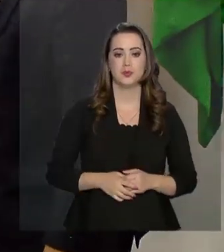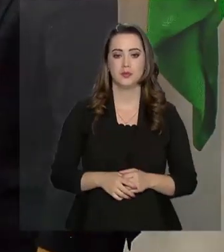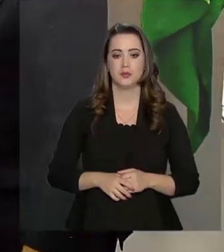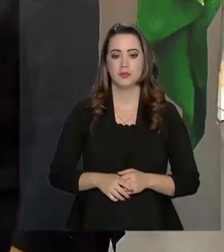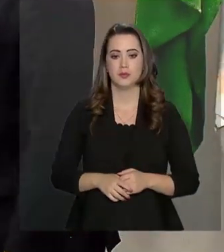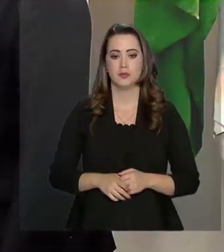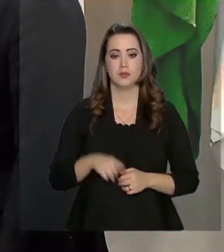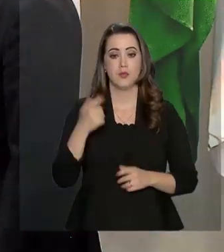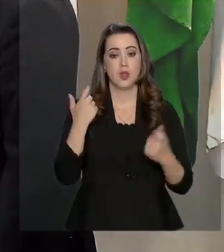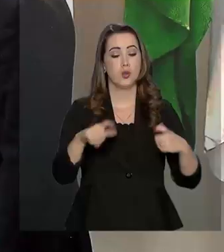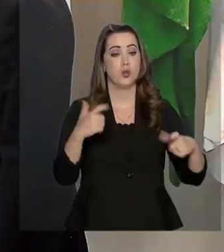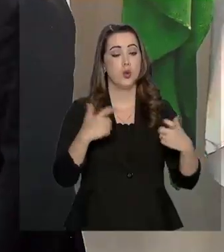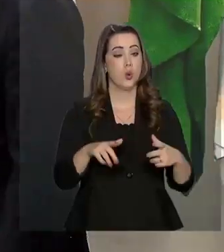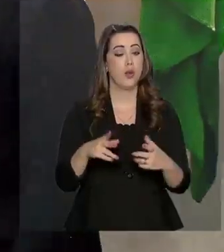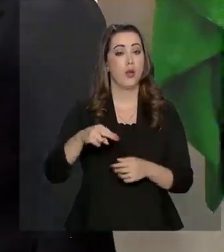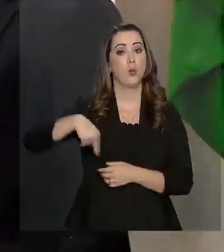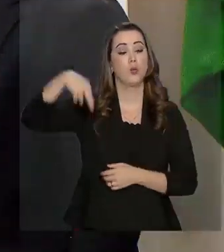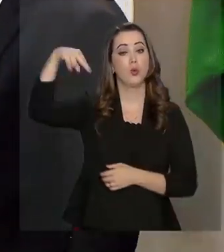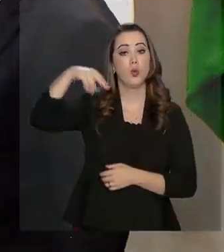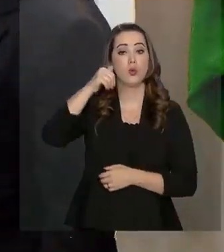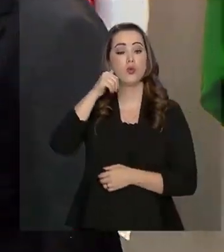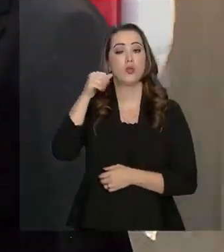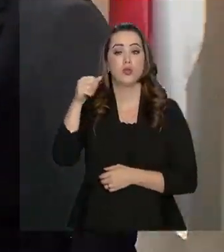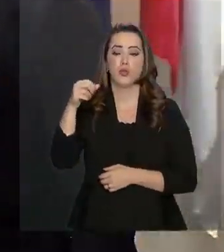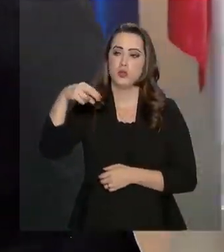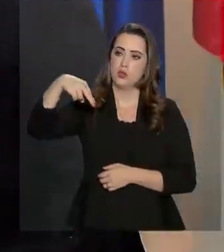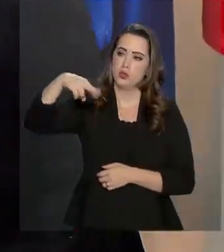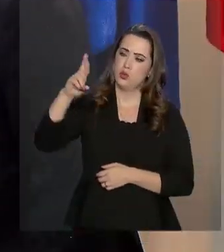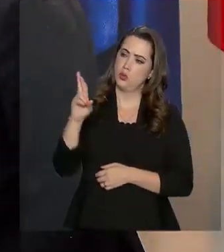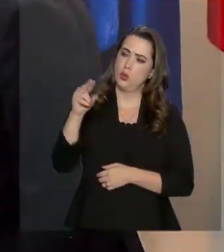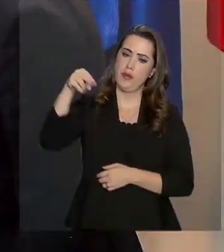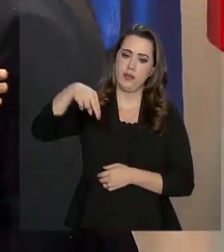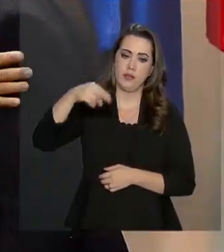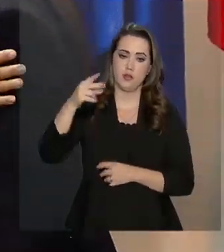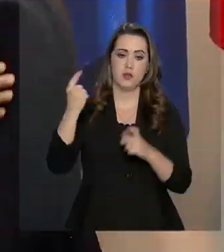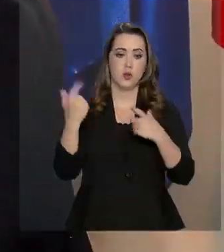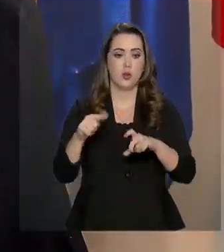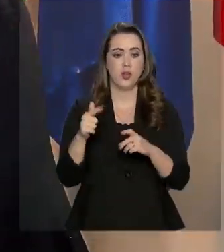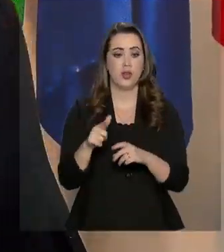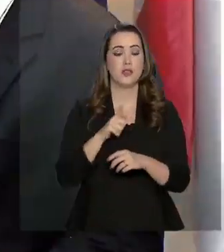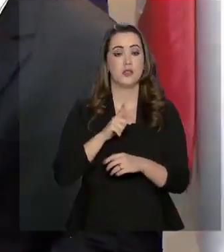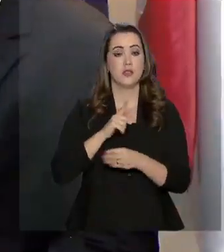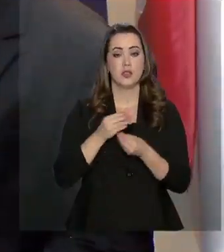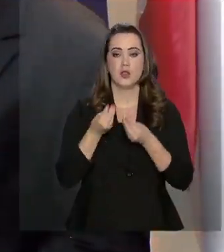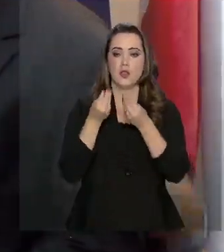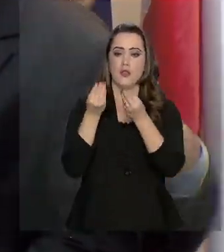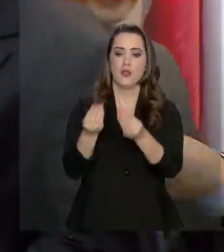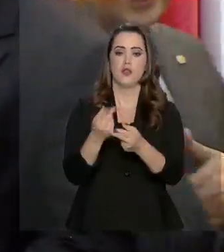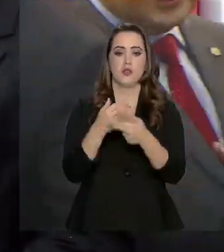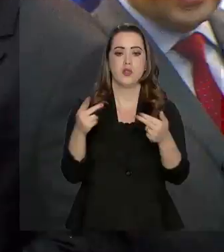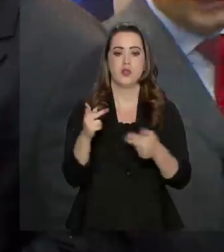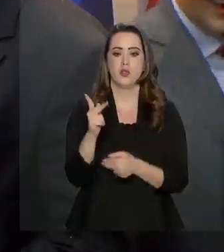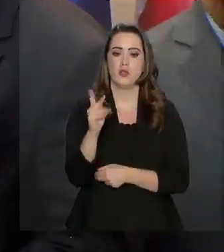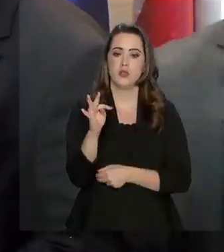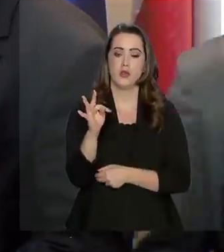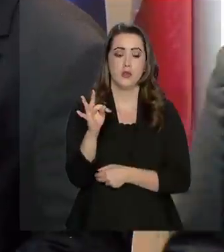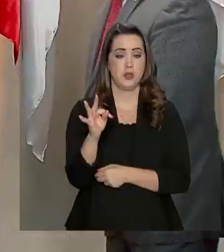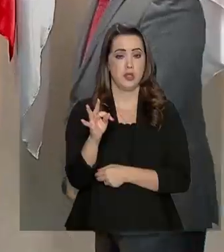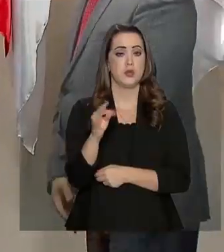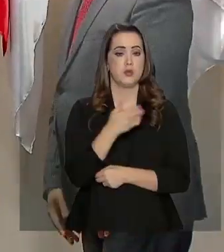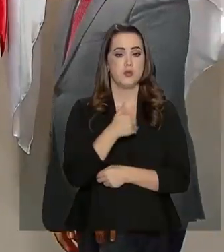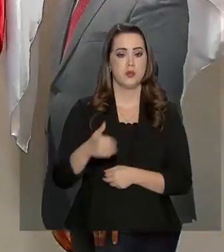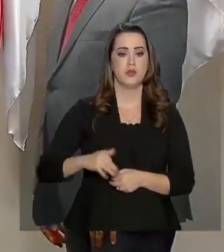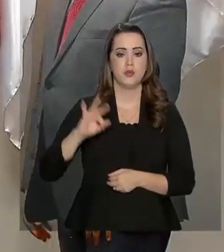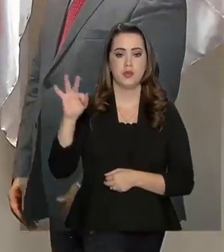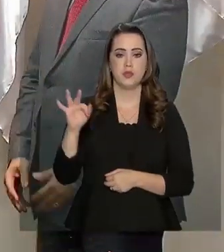Macharanguape, localizada no litoral norte do Rio Grande do Norte, foi uma das cidades atendidas com a entrega dos kits pelo governo federal.